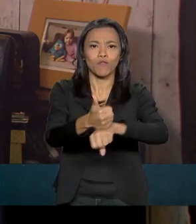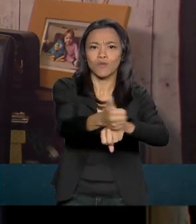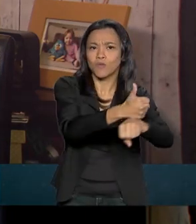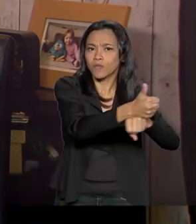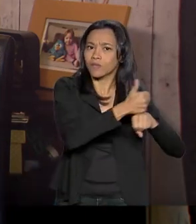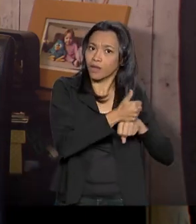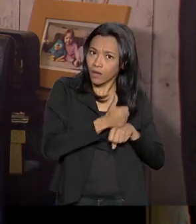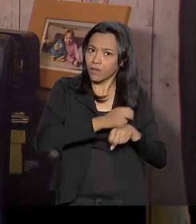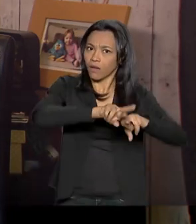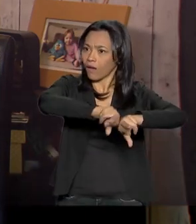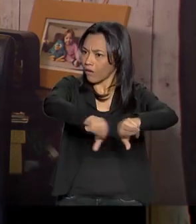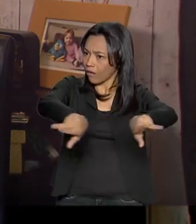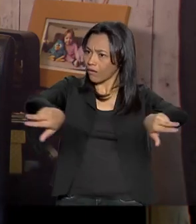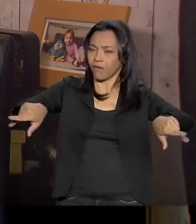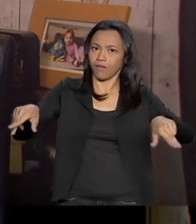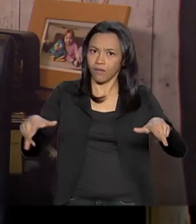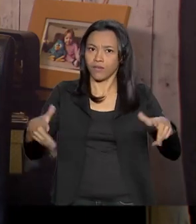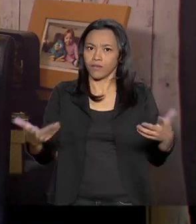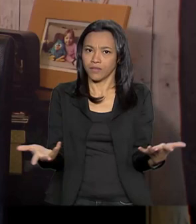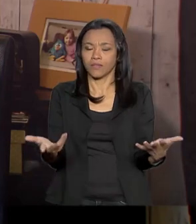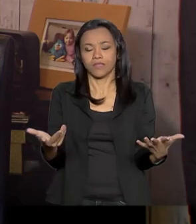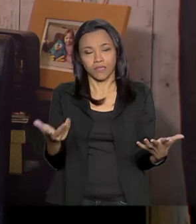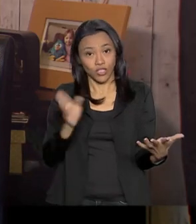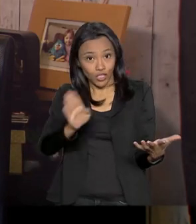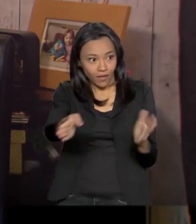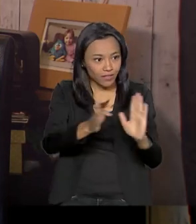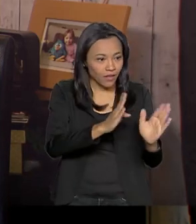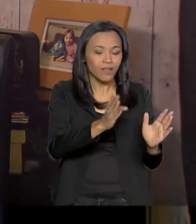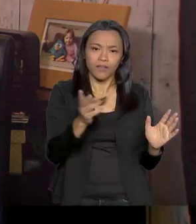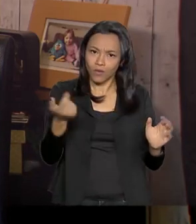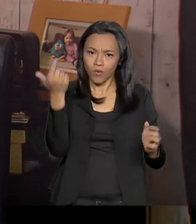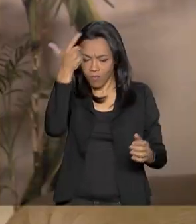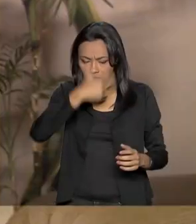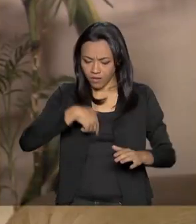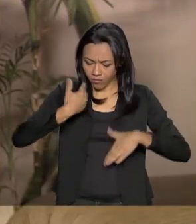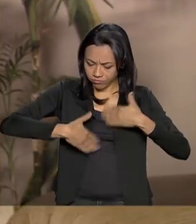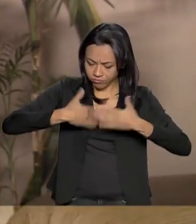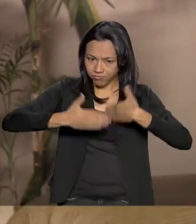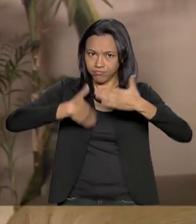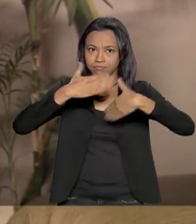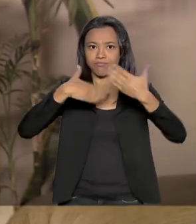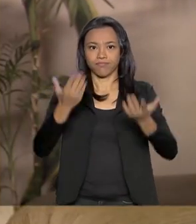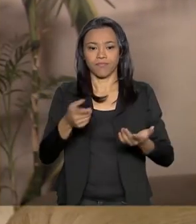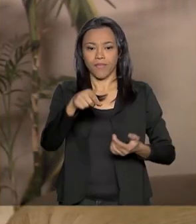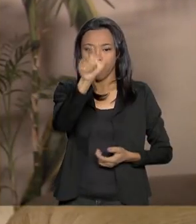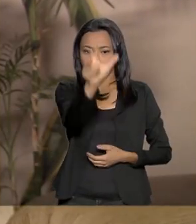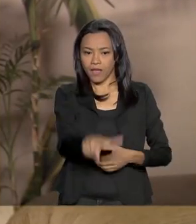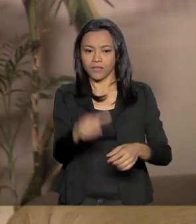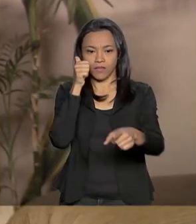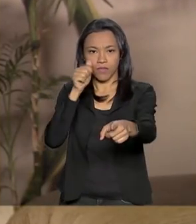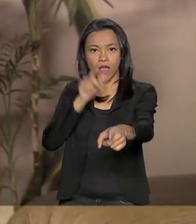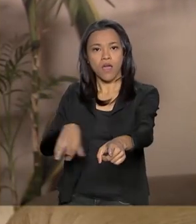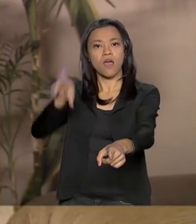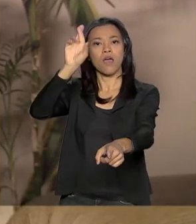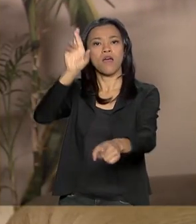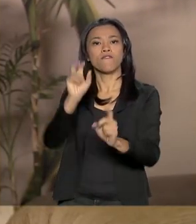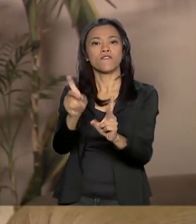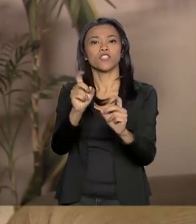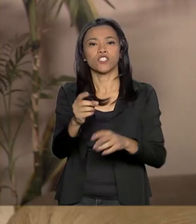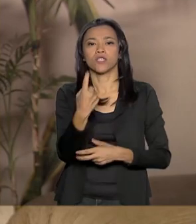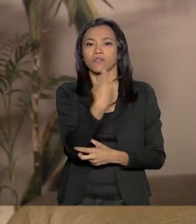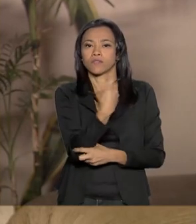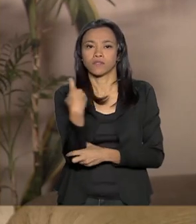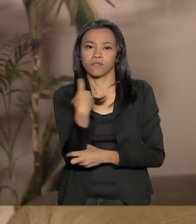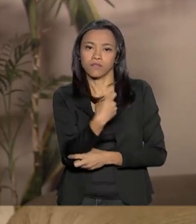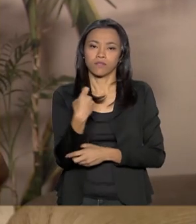resultado. E aí você também começa a crescer como pessoa. Diva era representante de cosméticos quando tinha uma